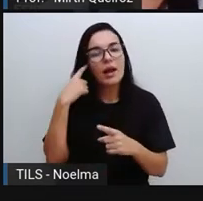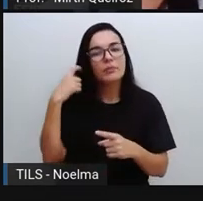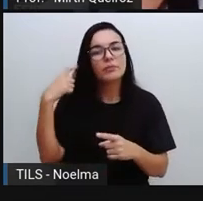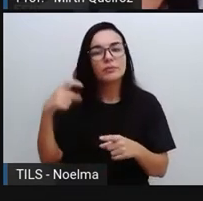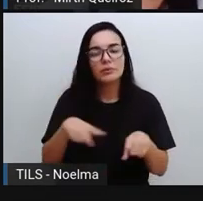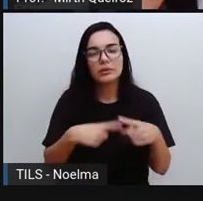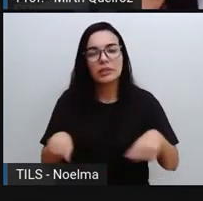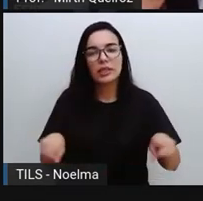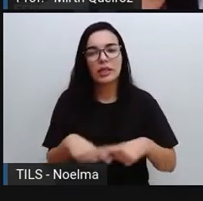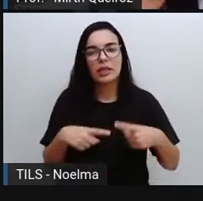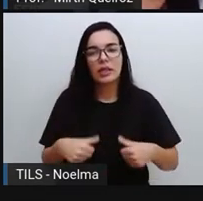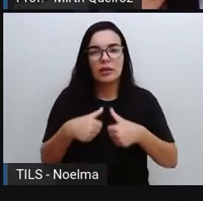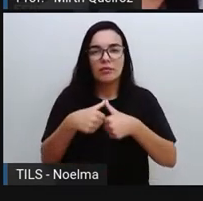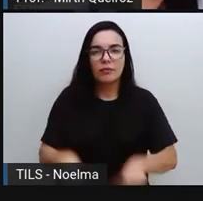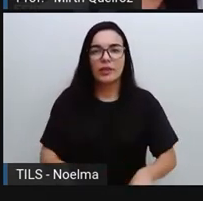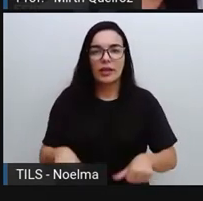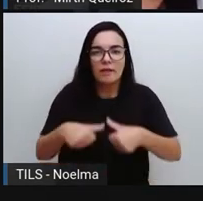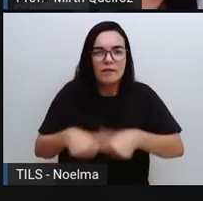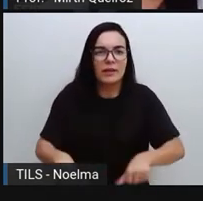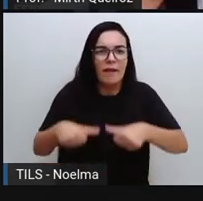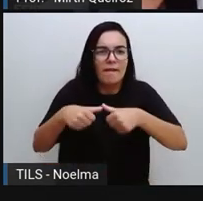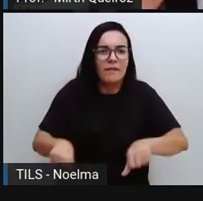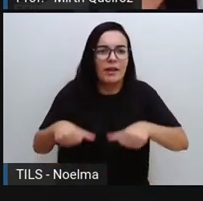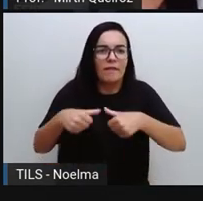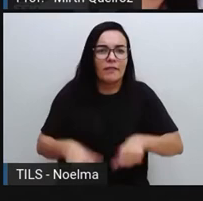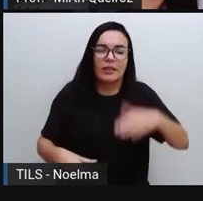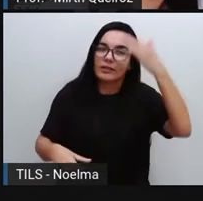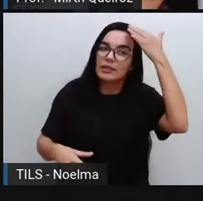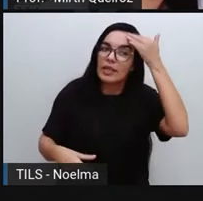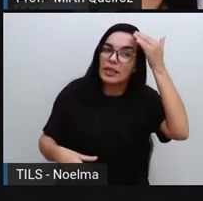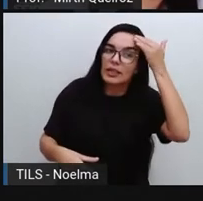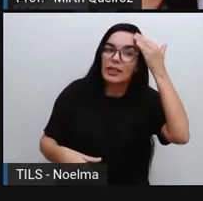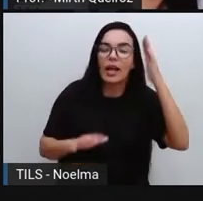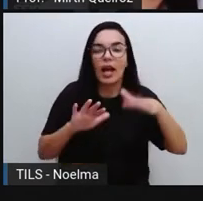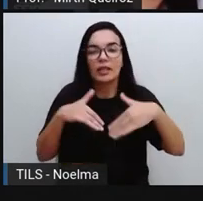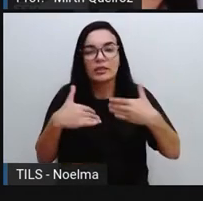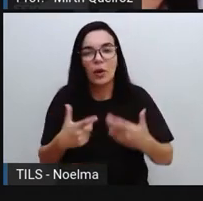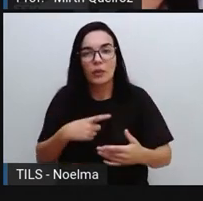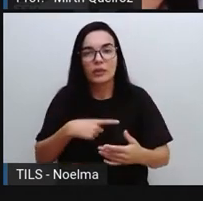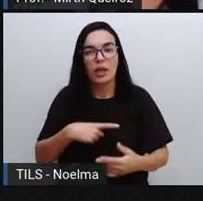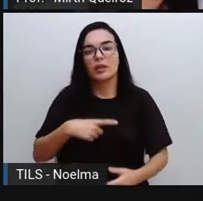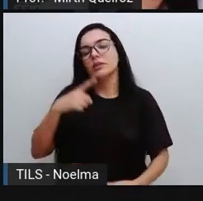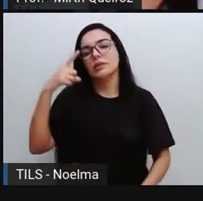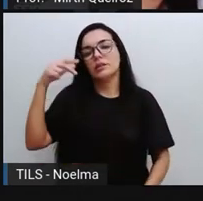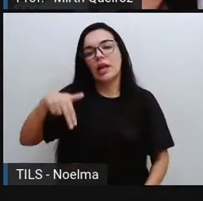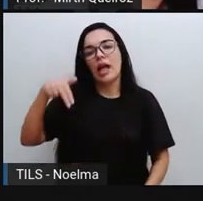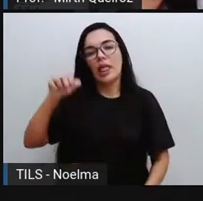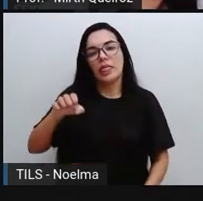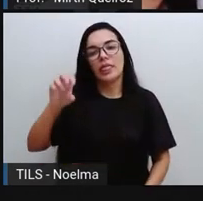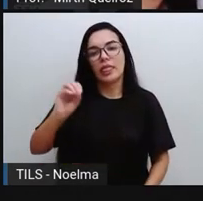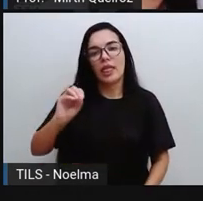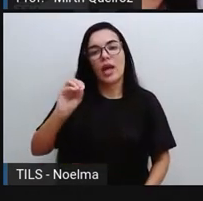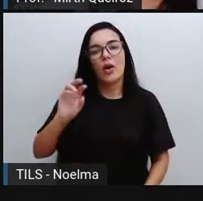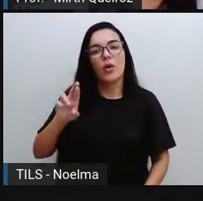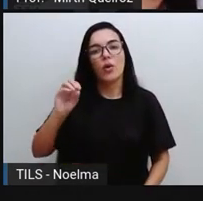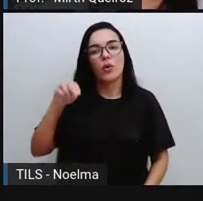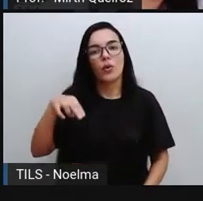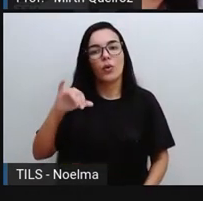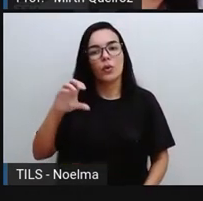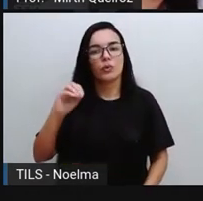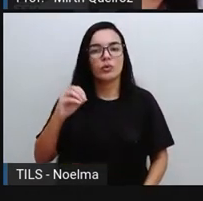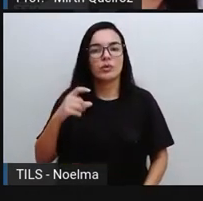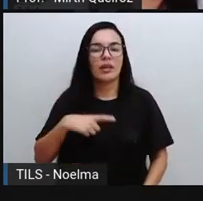É essa atividade livre dos neurônios que causa na gente a sensação de escutar a música